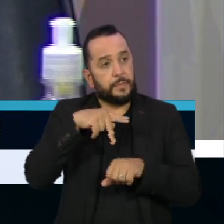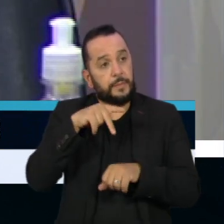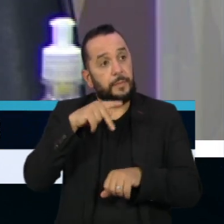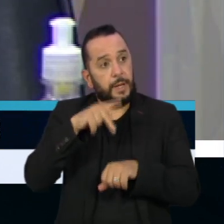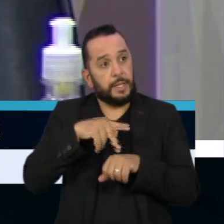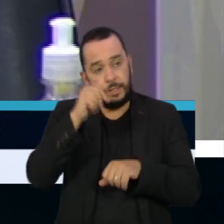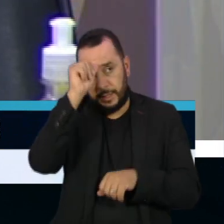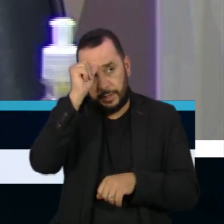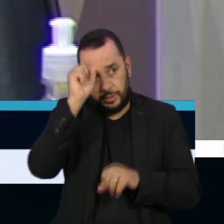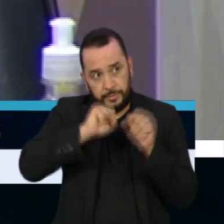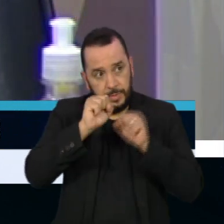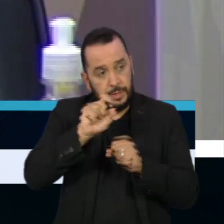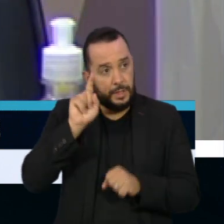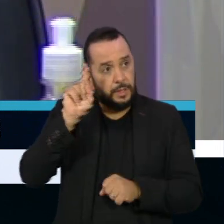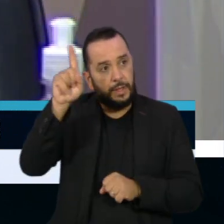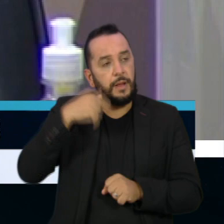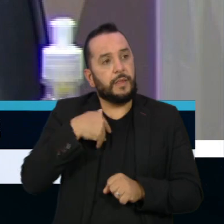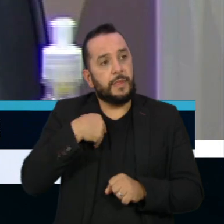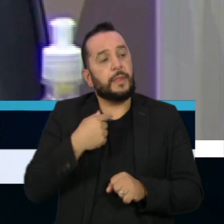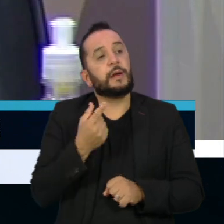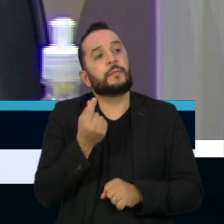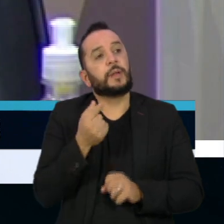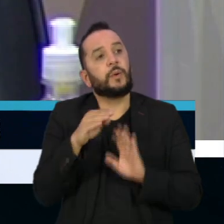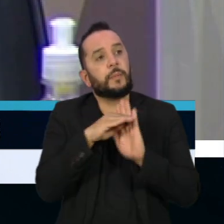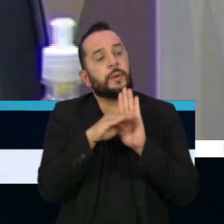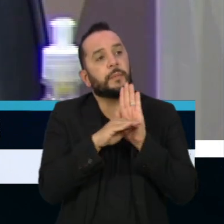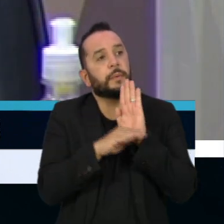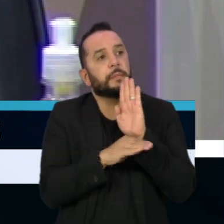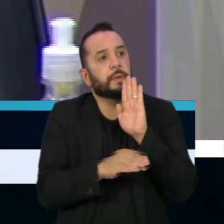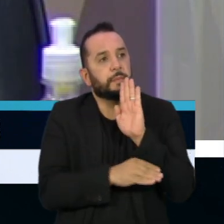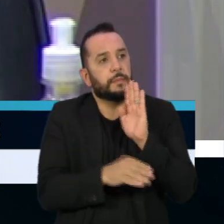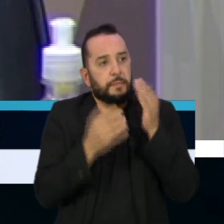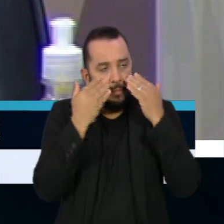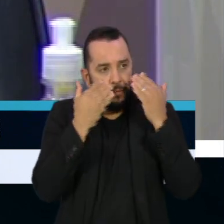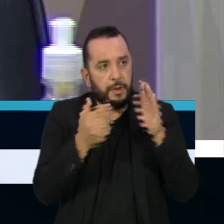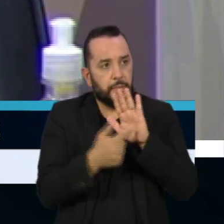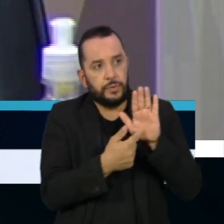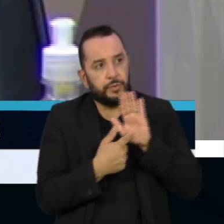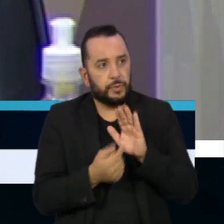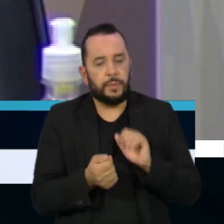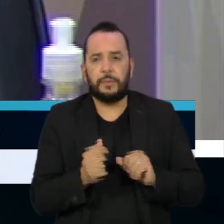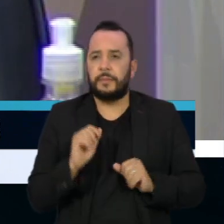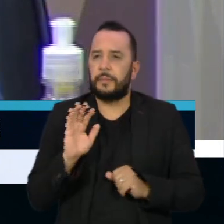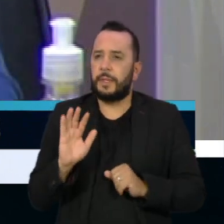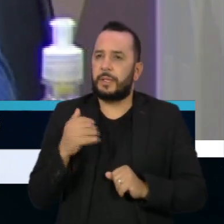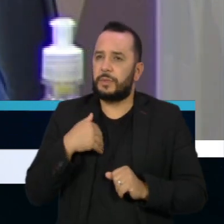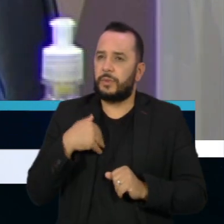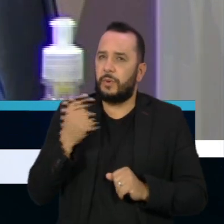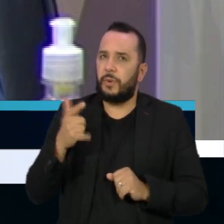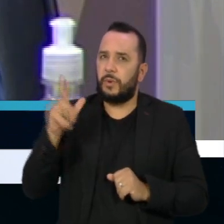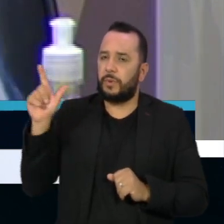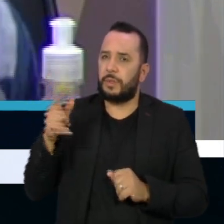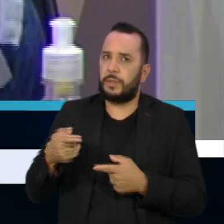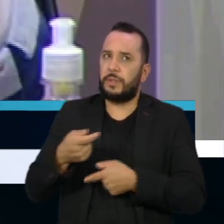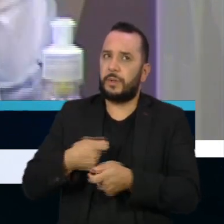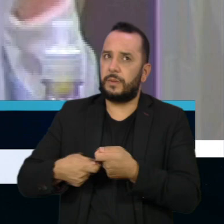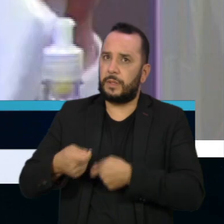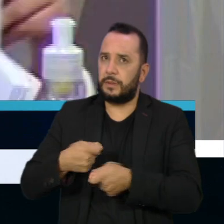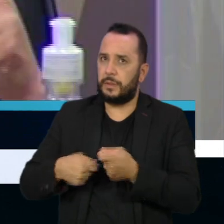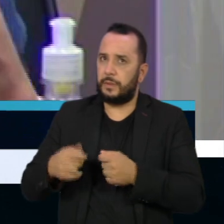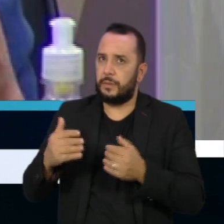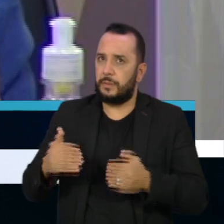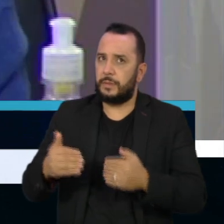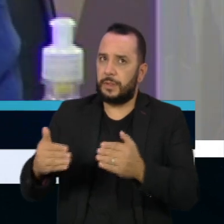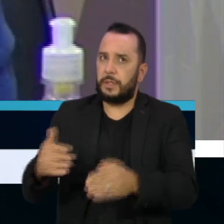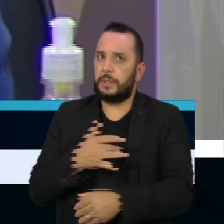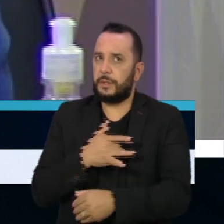divulgaram a política de precificação deles de forma notória. Outras negociações do Ministério da Saúde para a aquisição